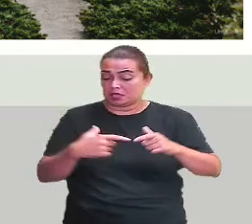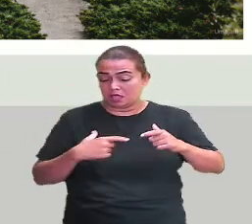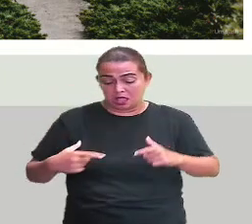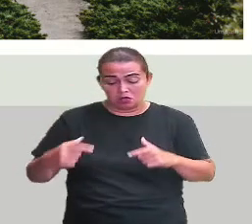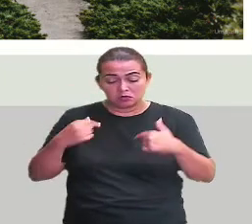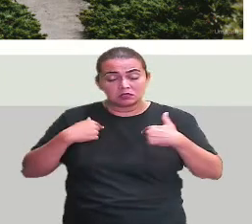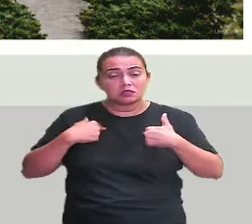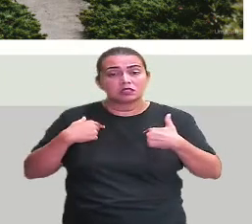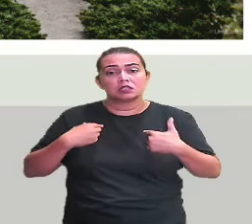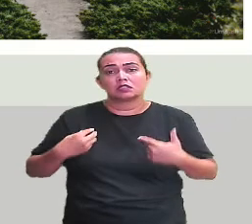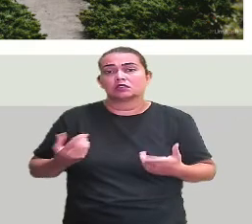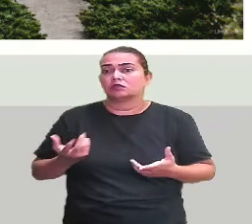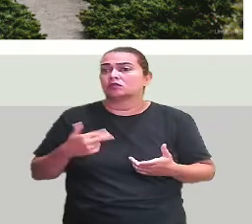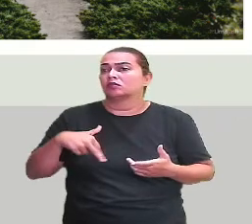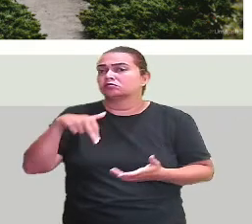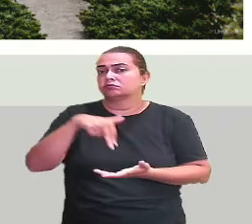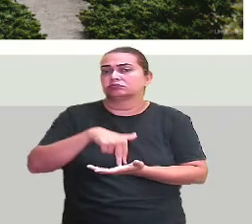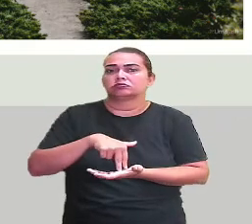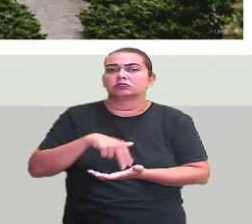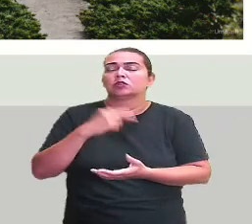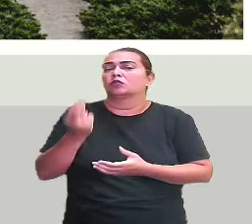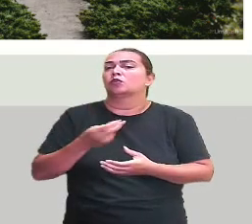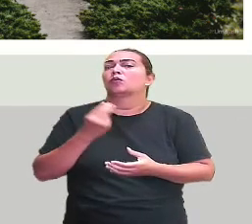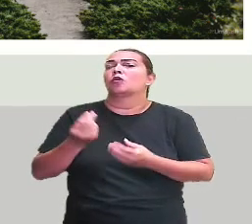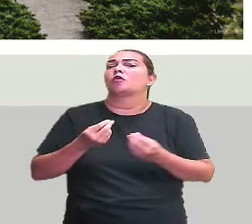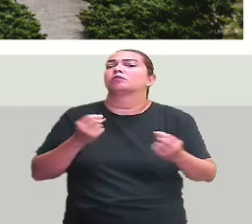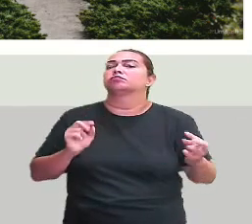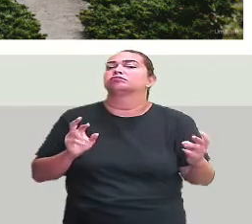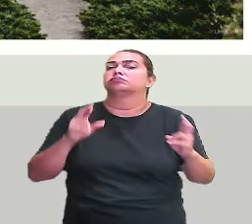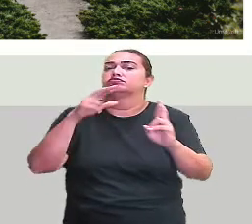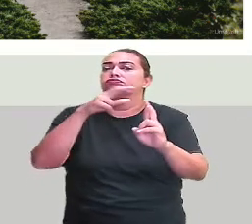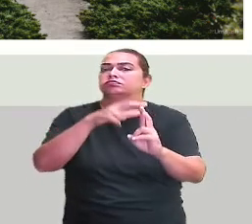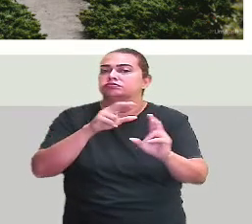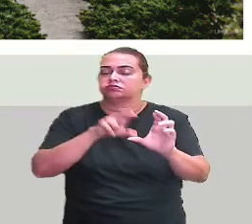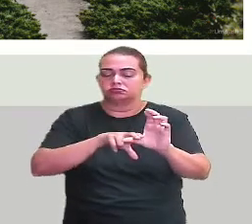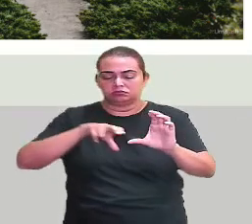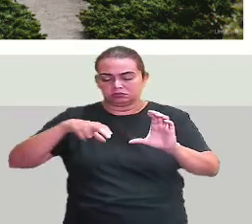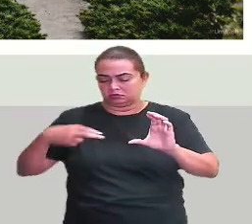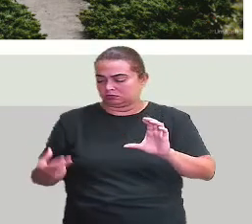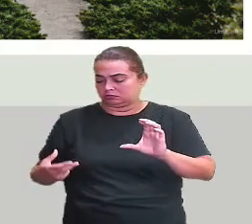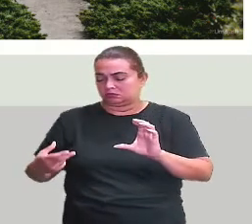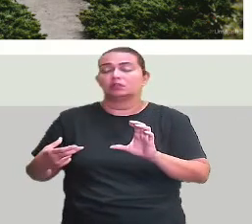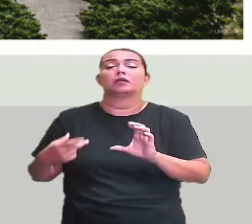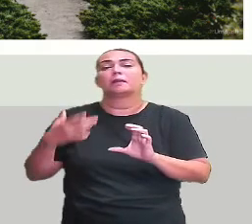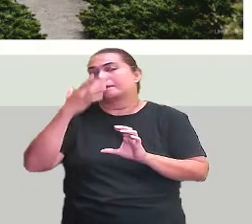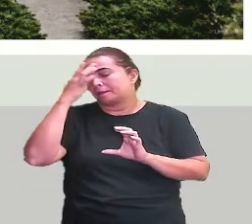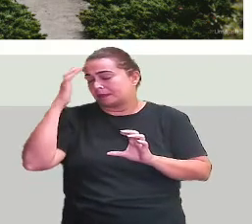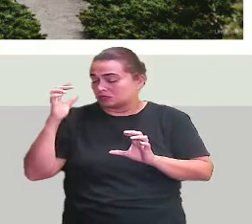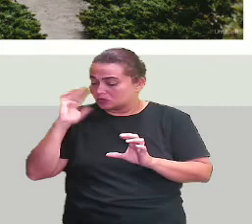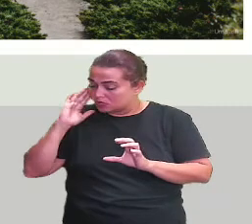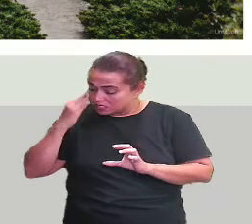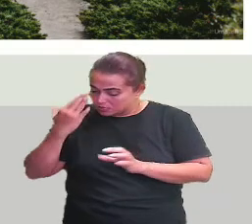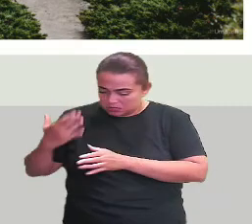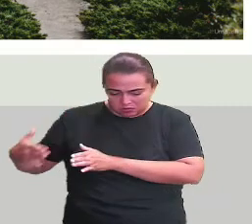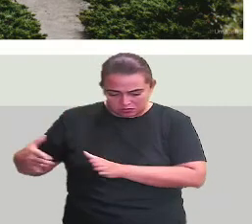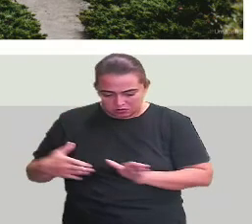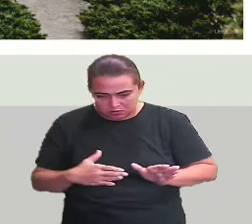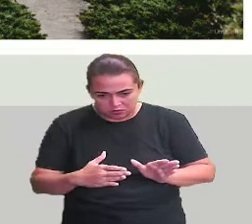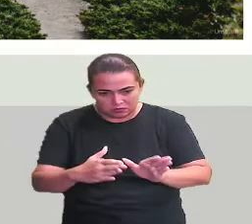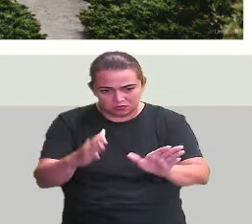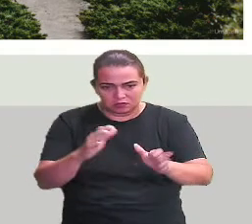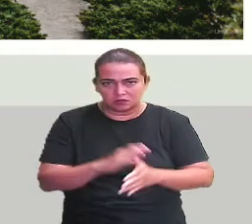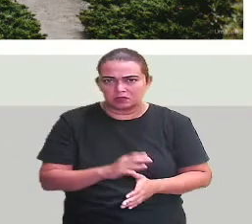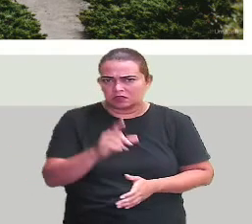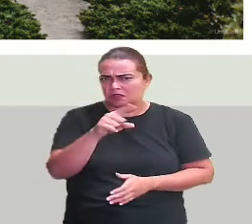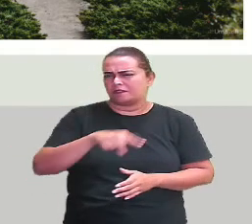poderiam ser representados em um croquis para ajudar as pessoas em um trajeto? Quando você vai desenhar um